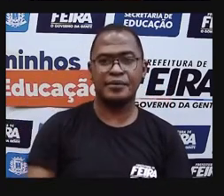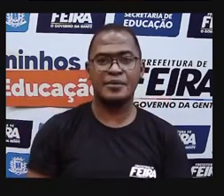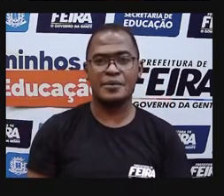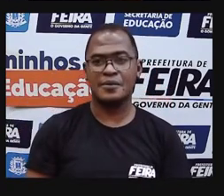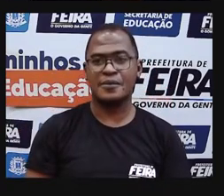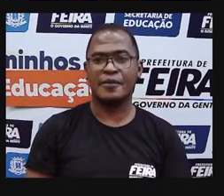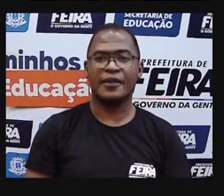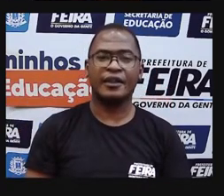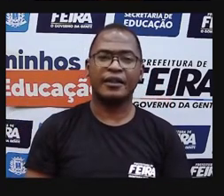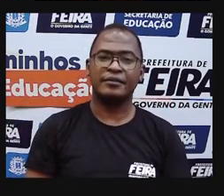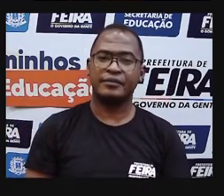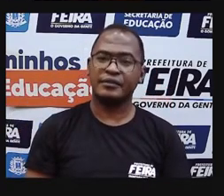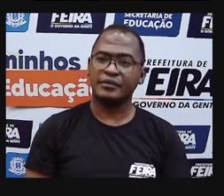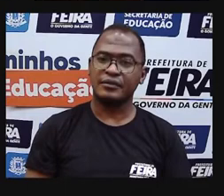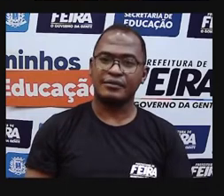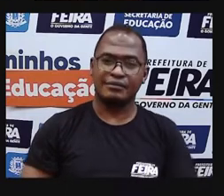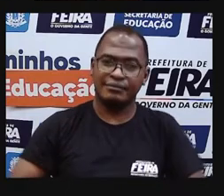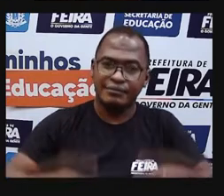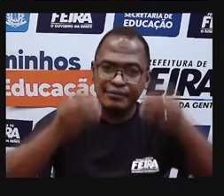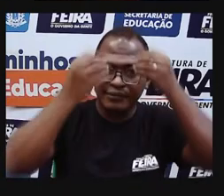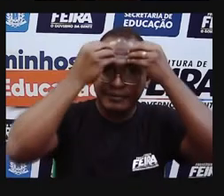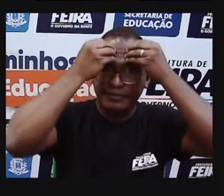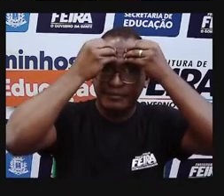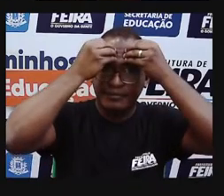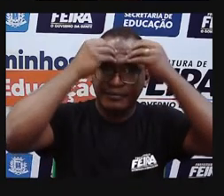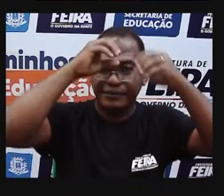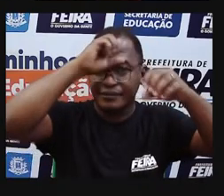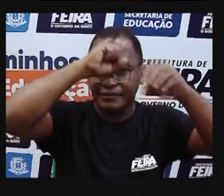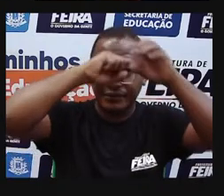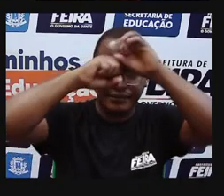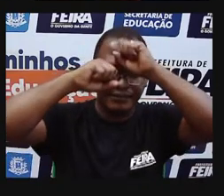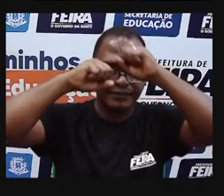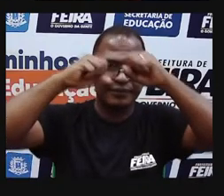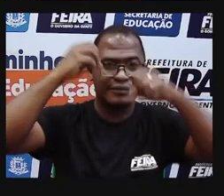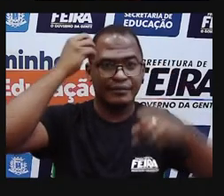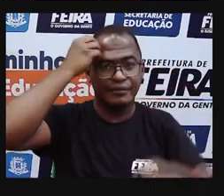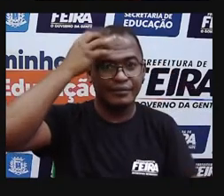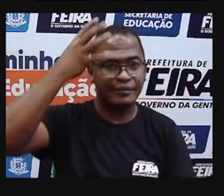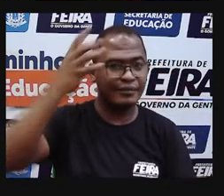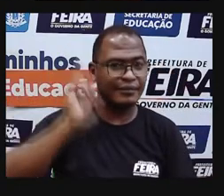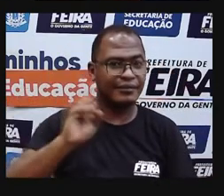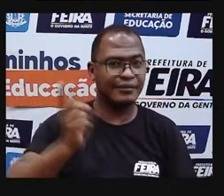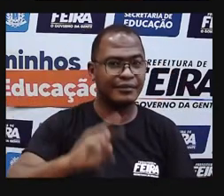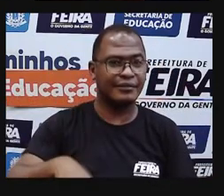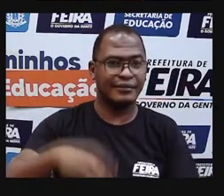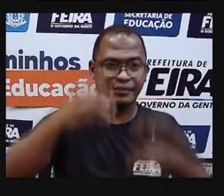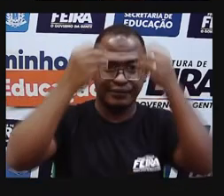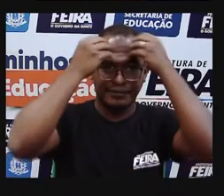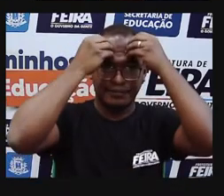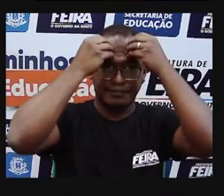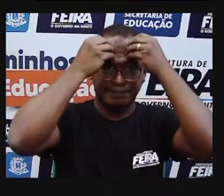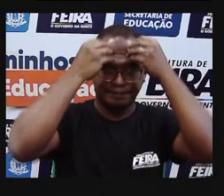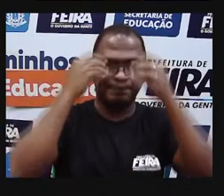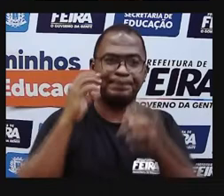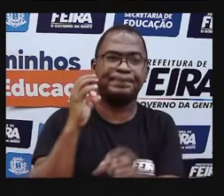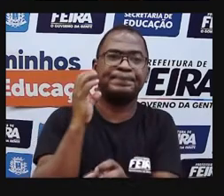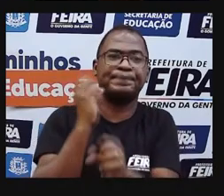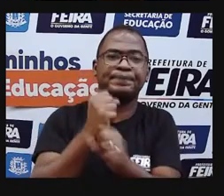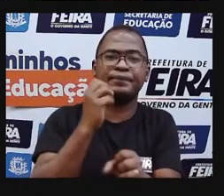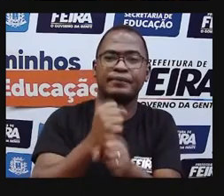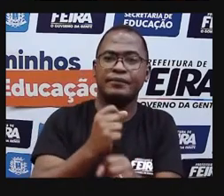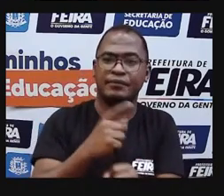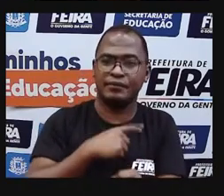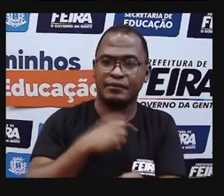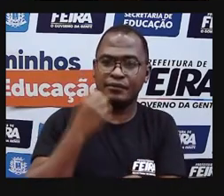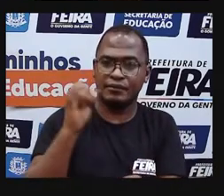Então, para não esquecer, vamos repassar esse conteúdo que nós aprendemos? O sistema de numeração decimal, ele tem